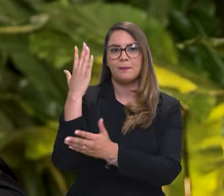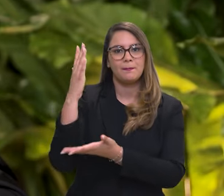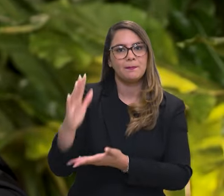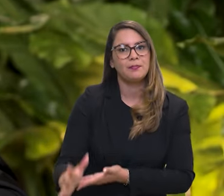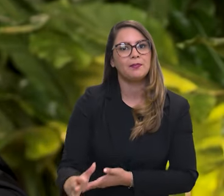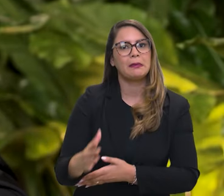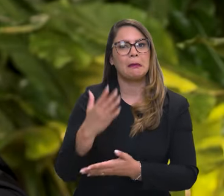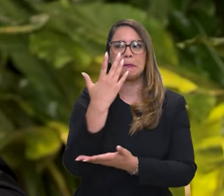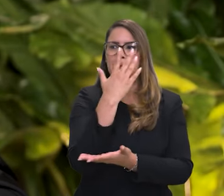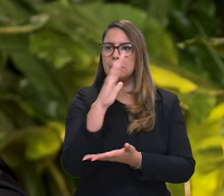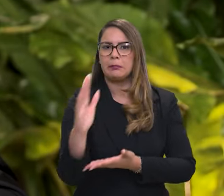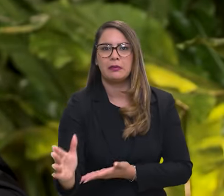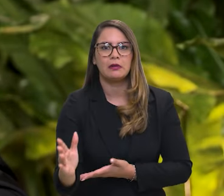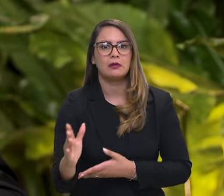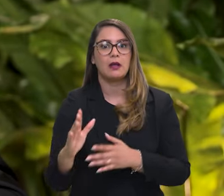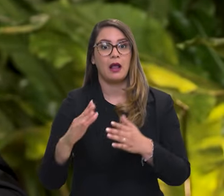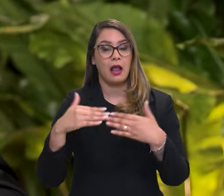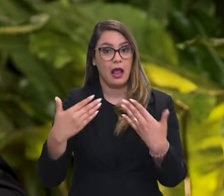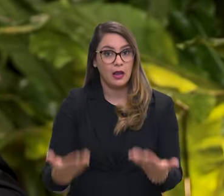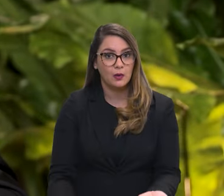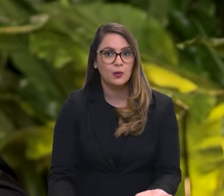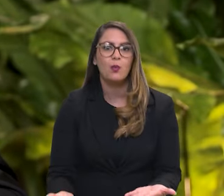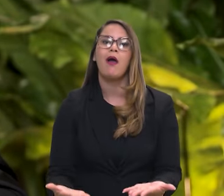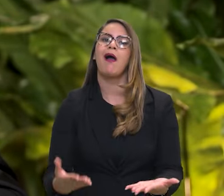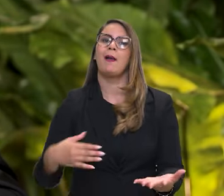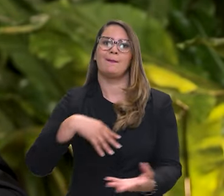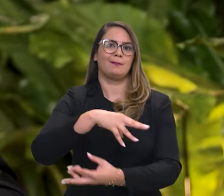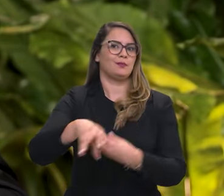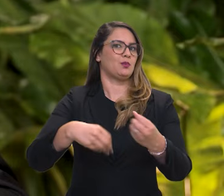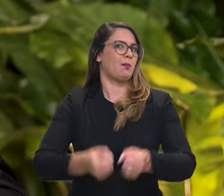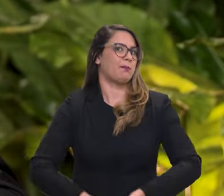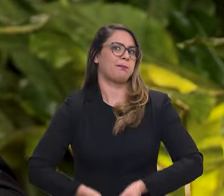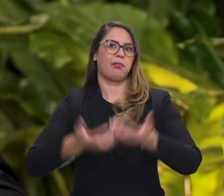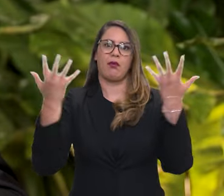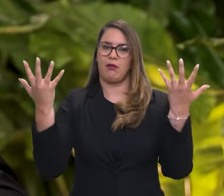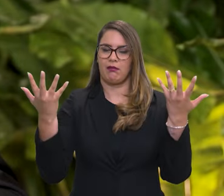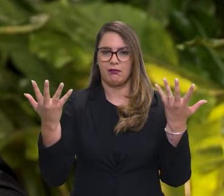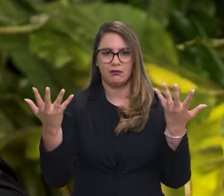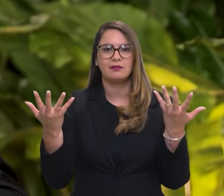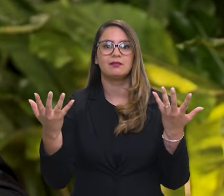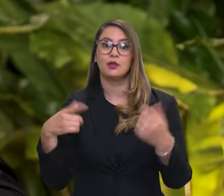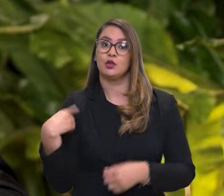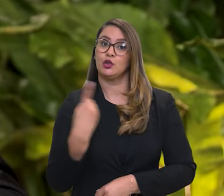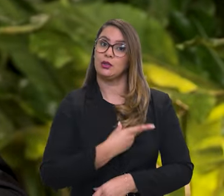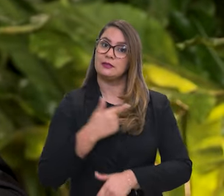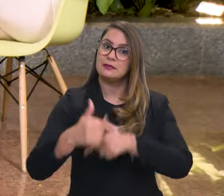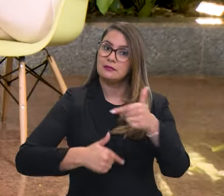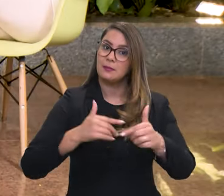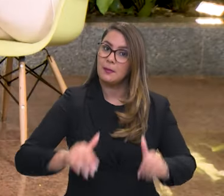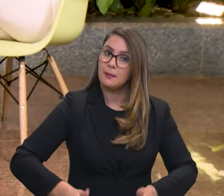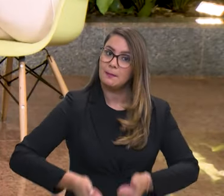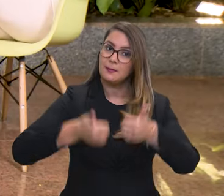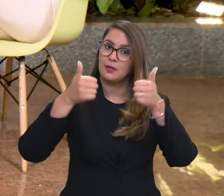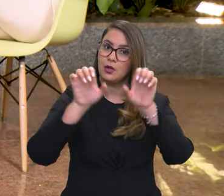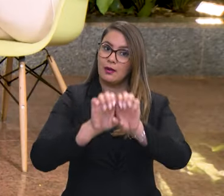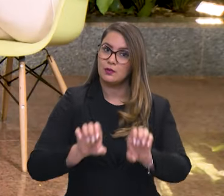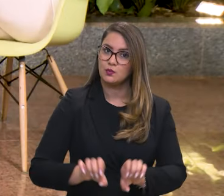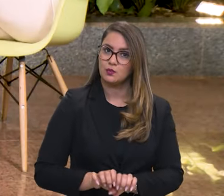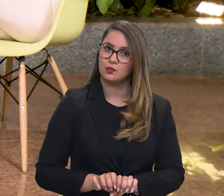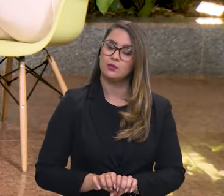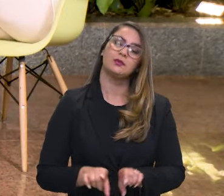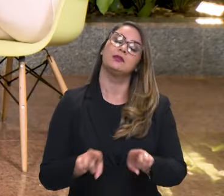tudo isso criou uma mistura bastante explosiva. Nós estamos trabalhando para melhorar ainda mais nossa estrutura e criar planos de